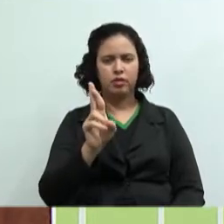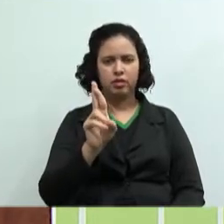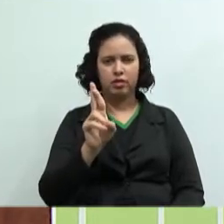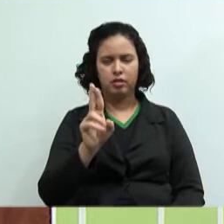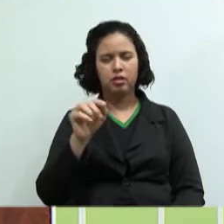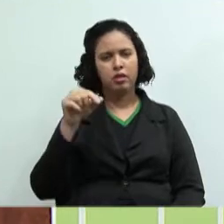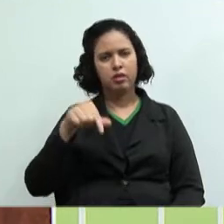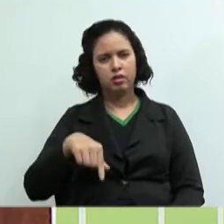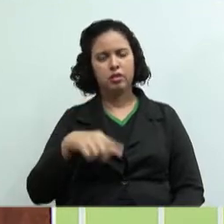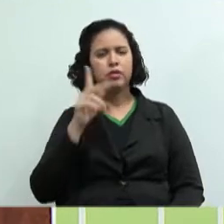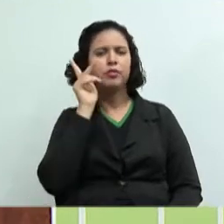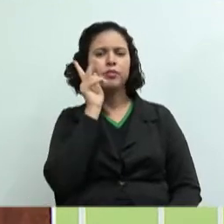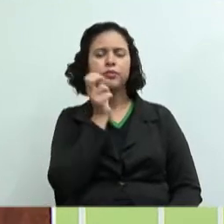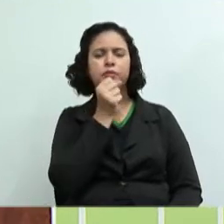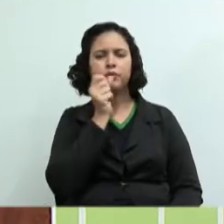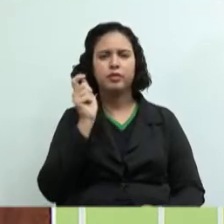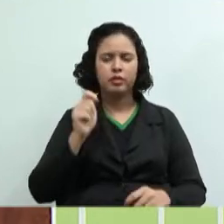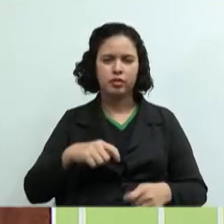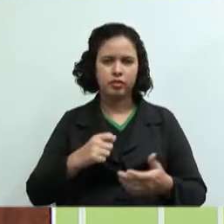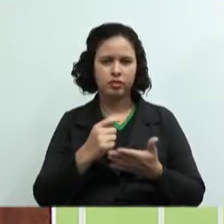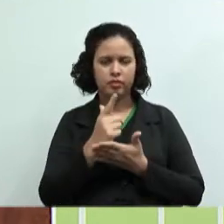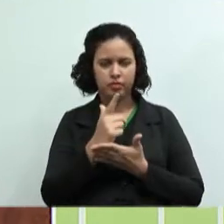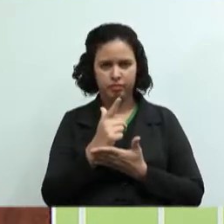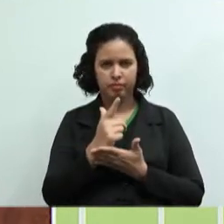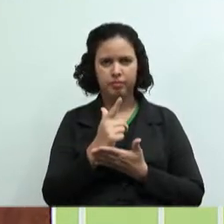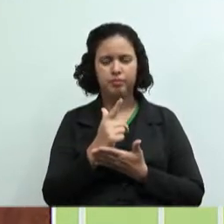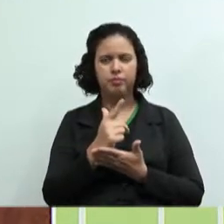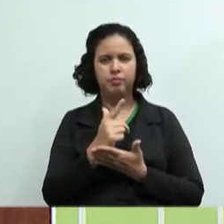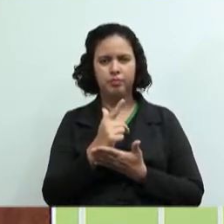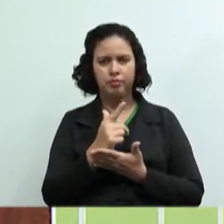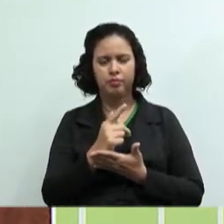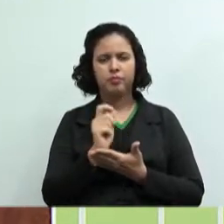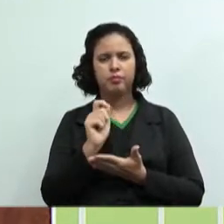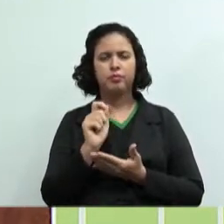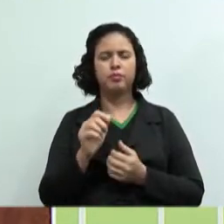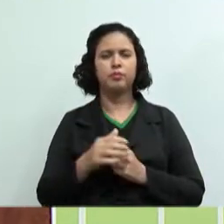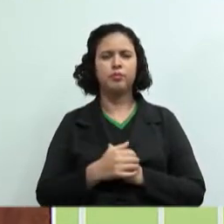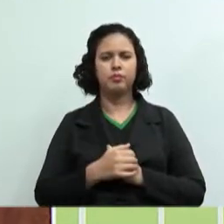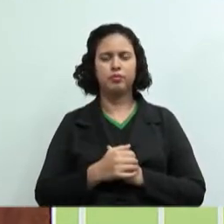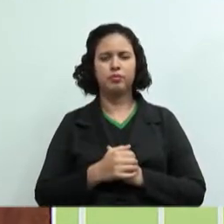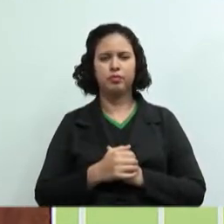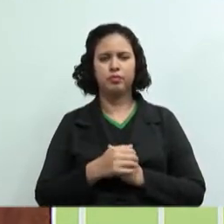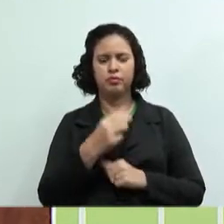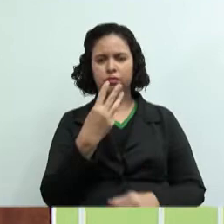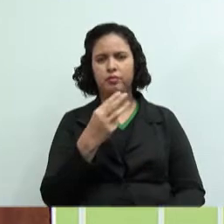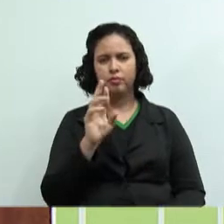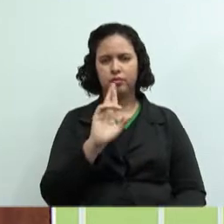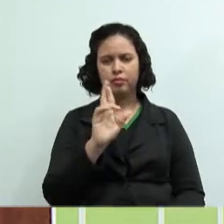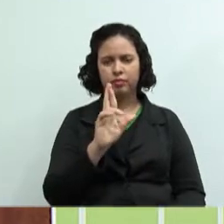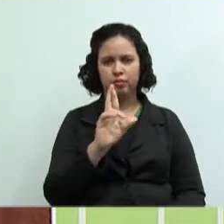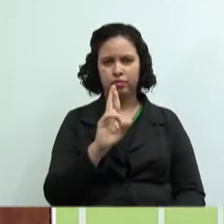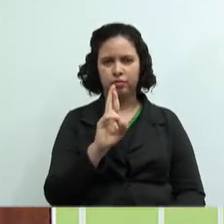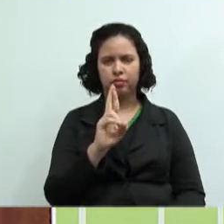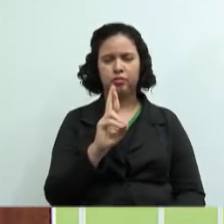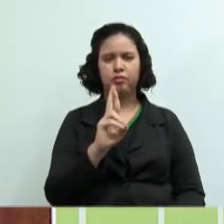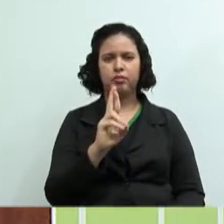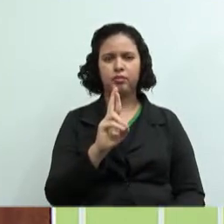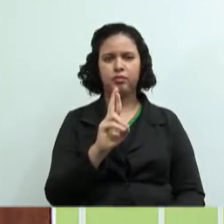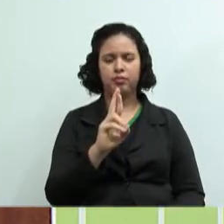comprar. Então o que que acontece? Eu comprei para a produção do meu pudim por três reais. O que que aconteceu?